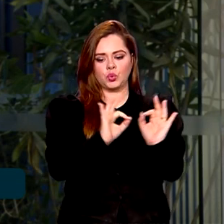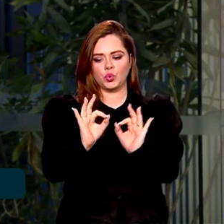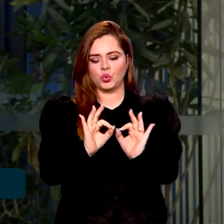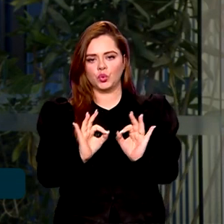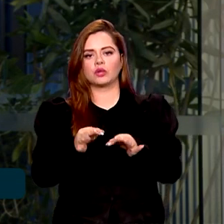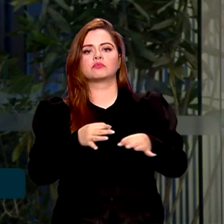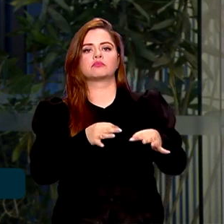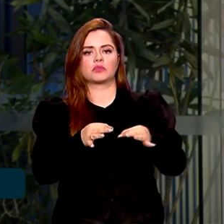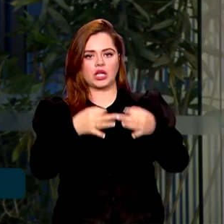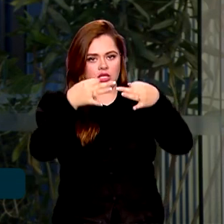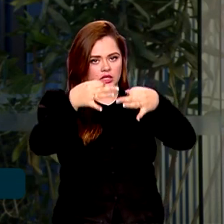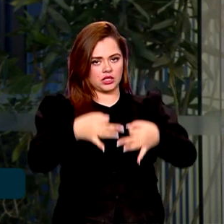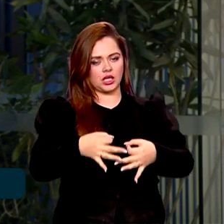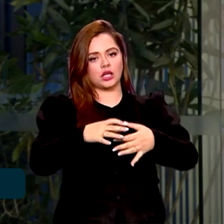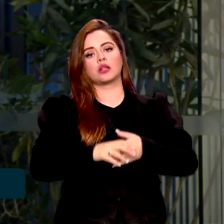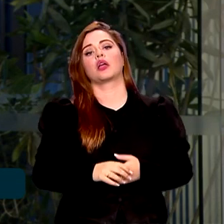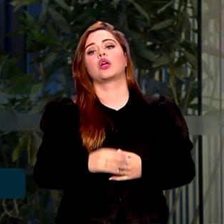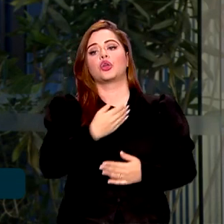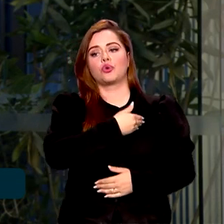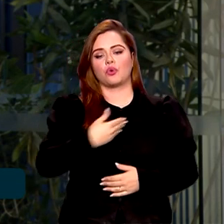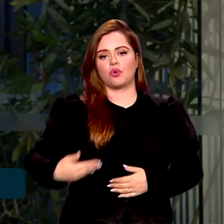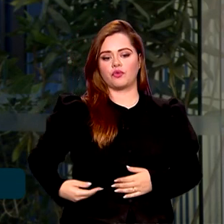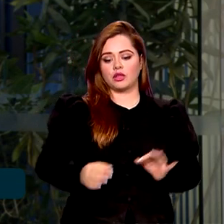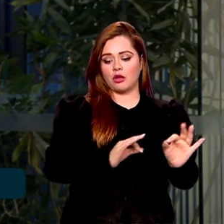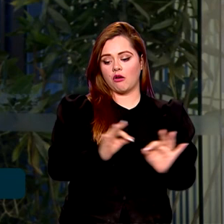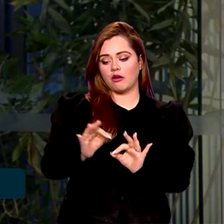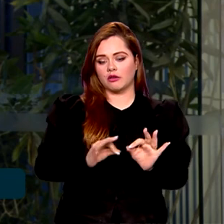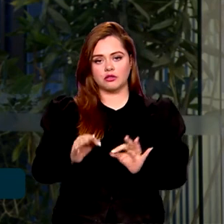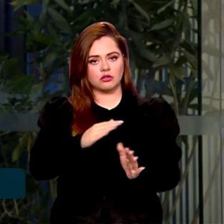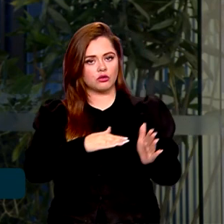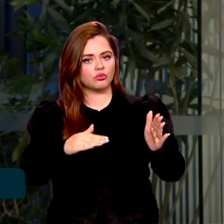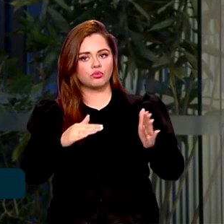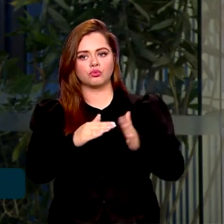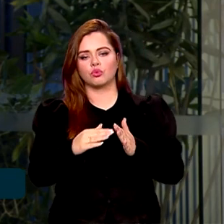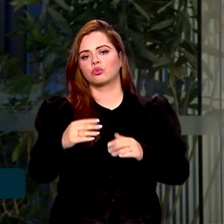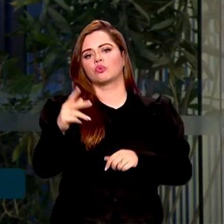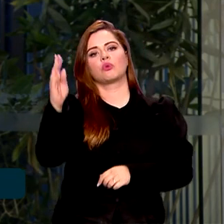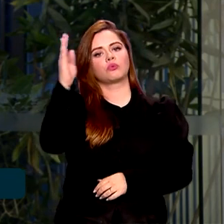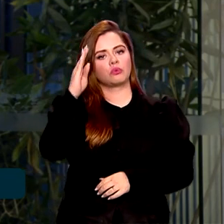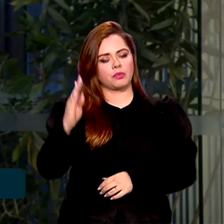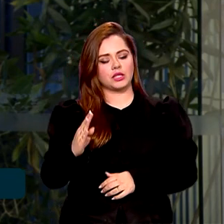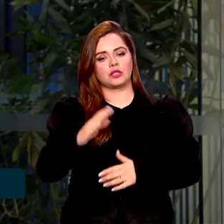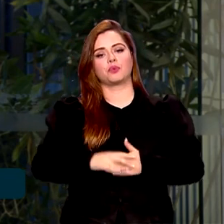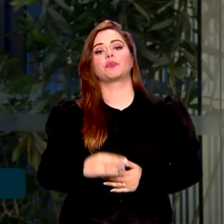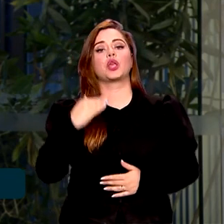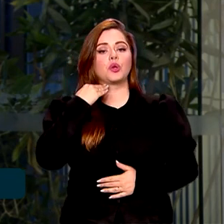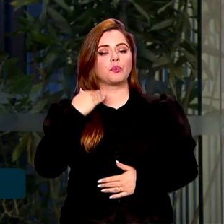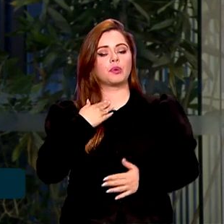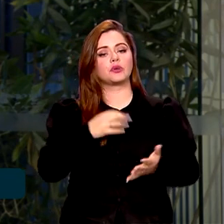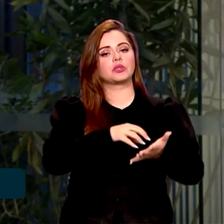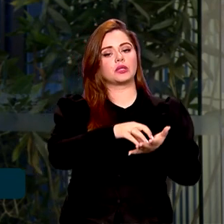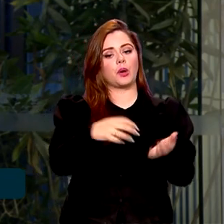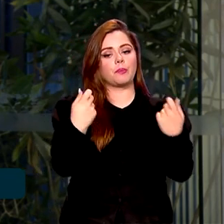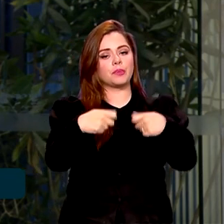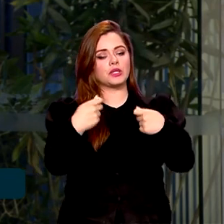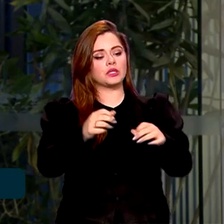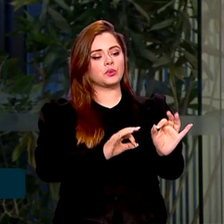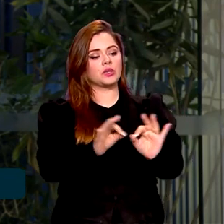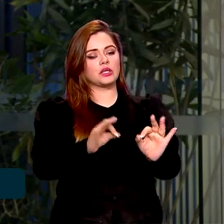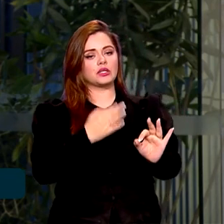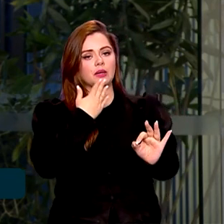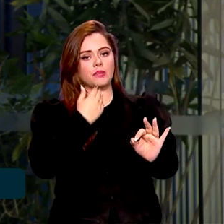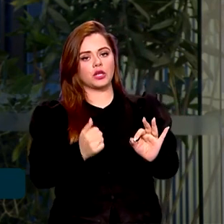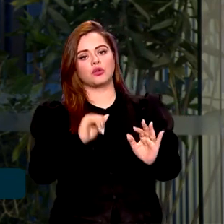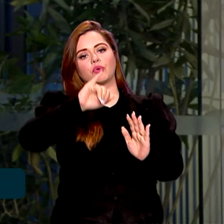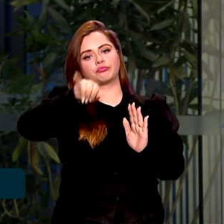o governo está colocando a casa em ordem e então está na hora de o Banco Central fazer a sua parte e fazer aí um bom corte na taxa de juros